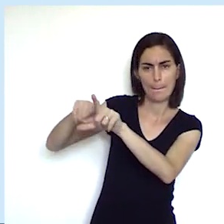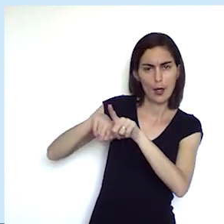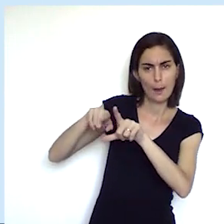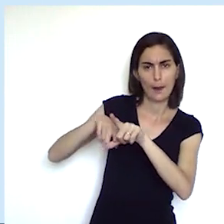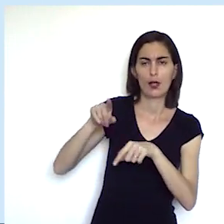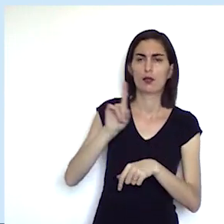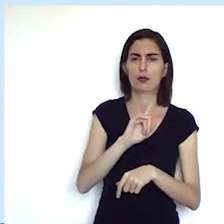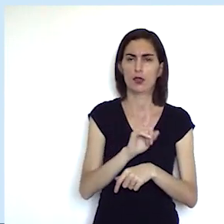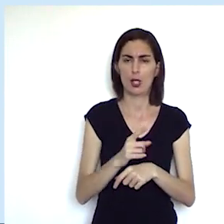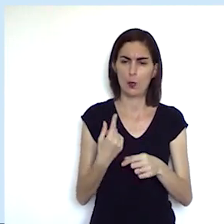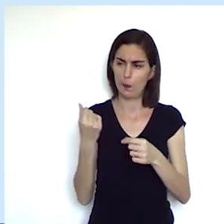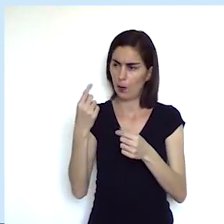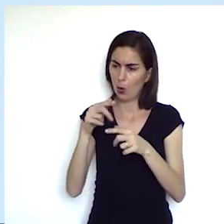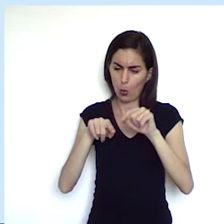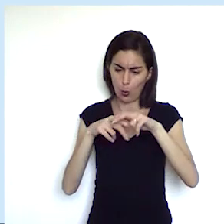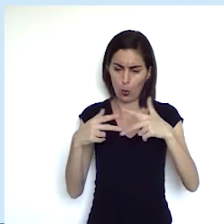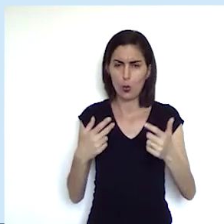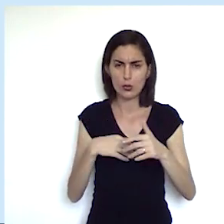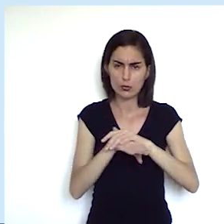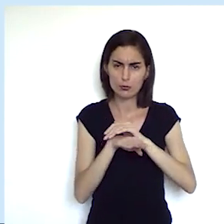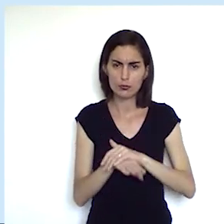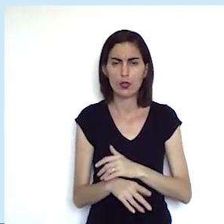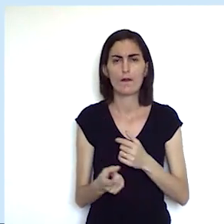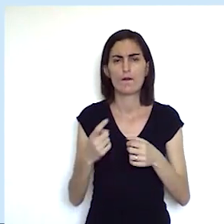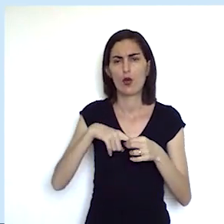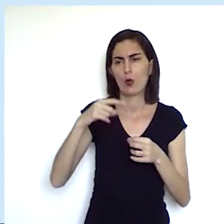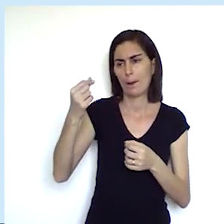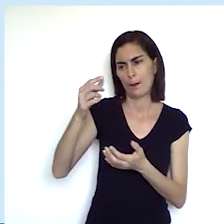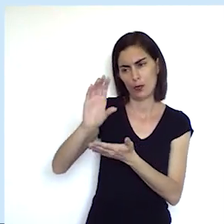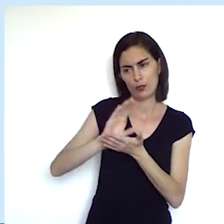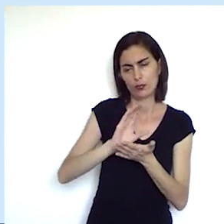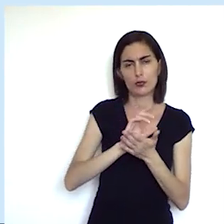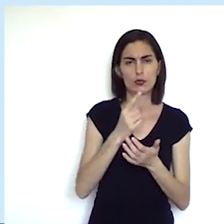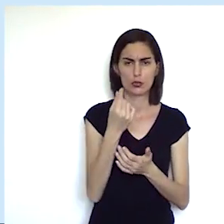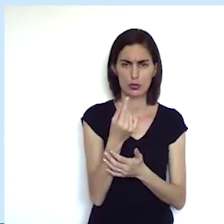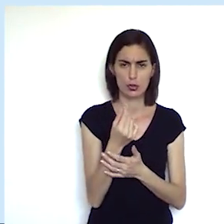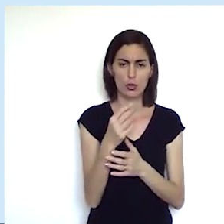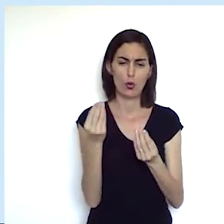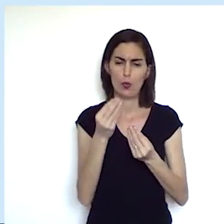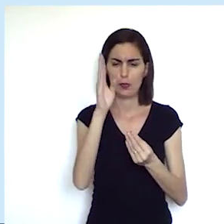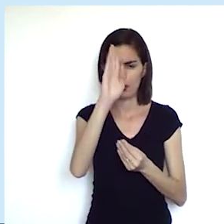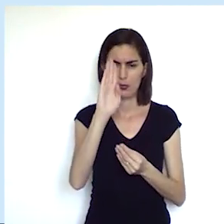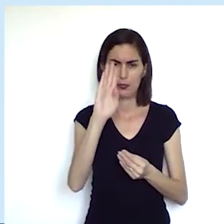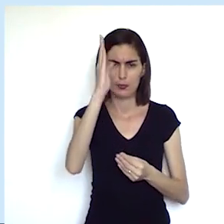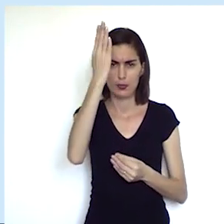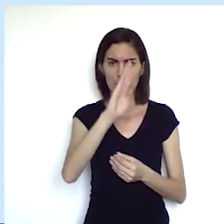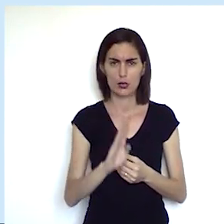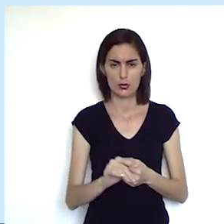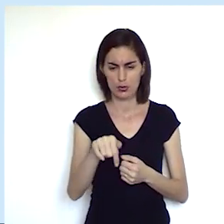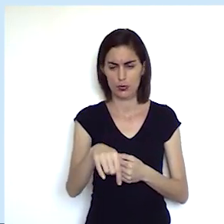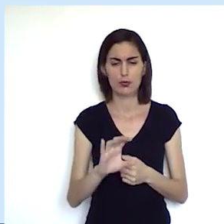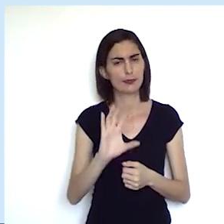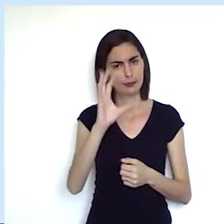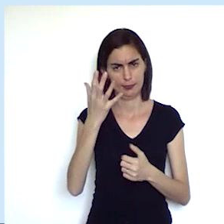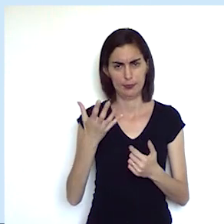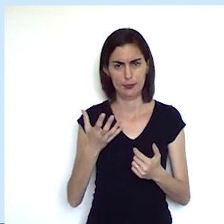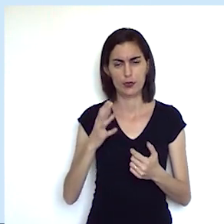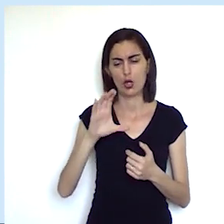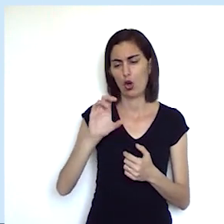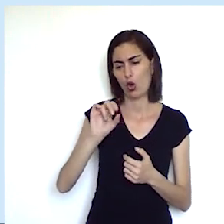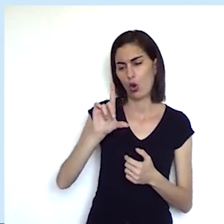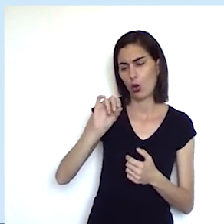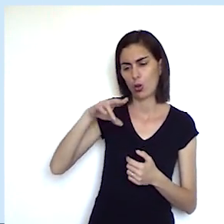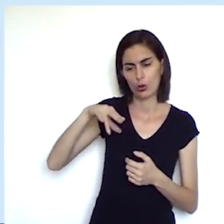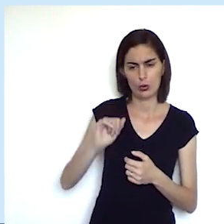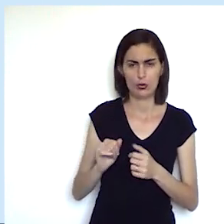escoamento de produtos e a volta de pouco dinheiro como acontecia com o Brasil então os colonos